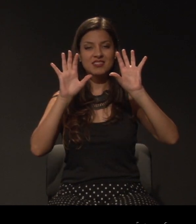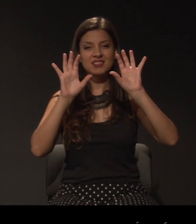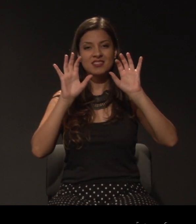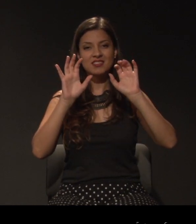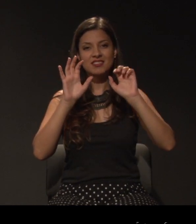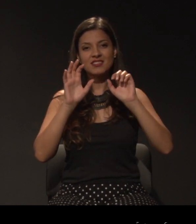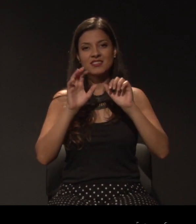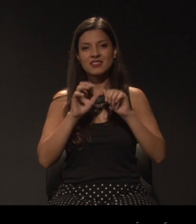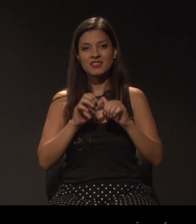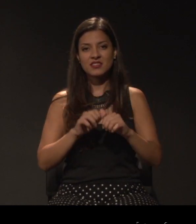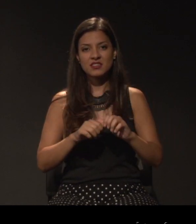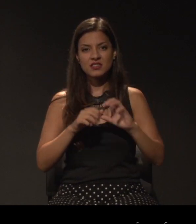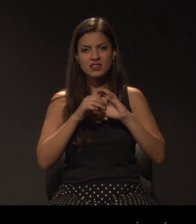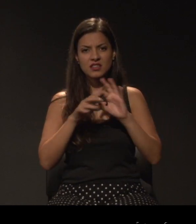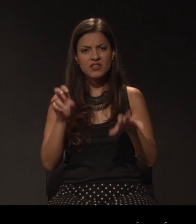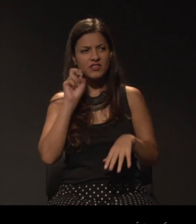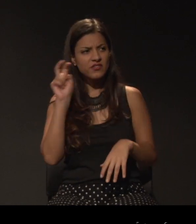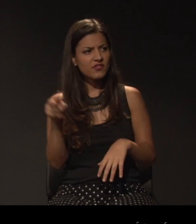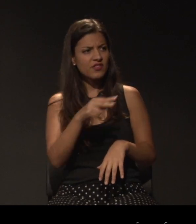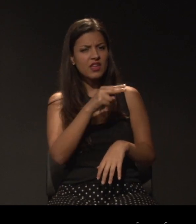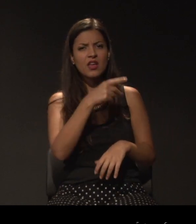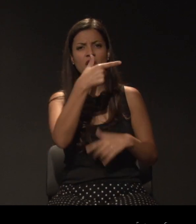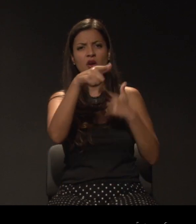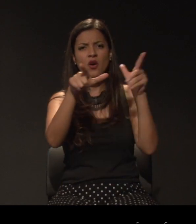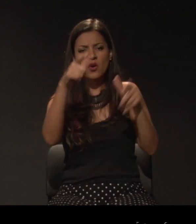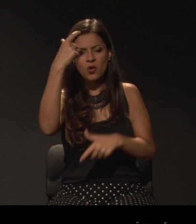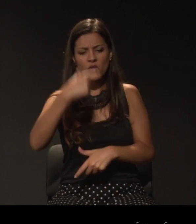Verem os seus sendo maltratados.